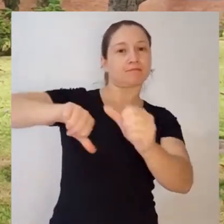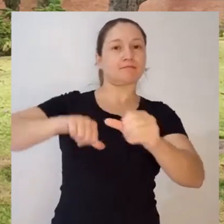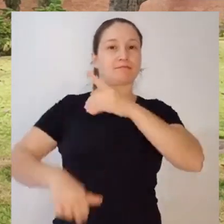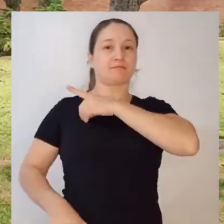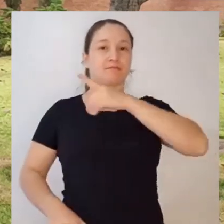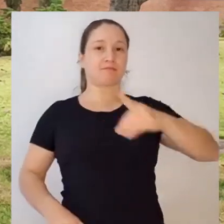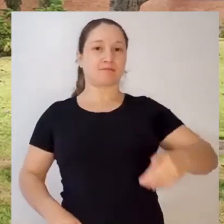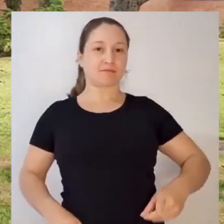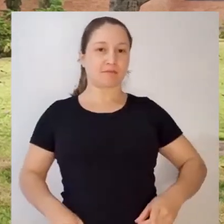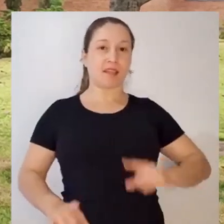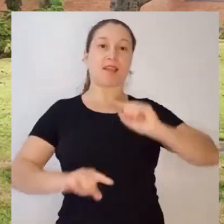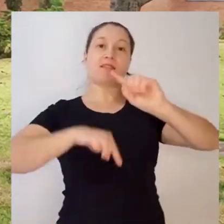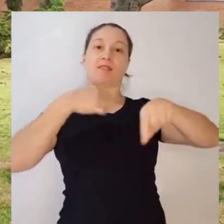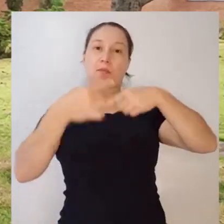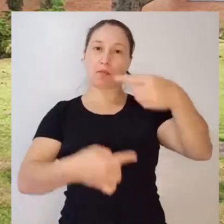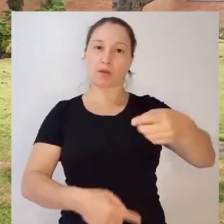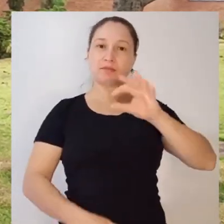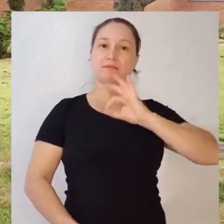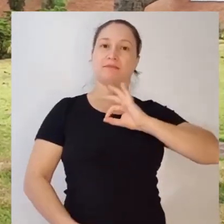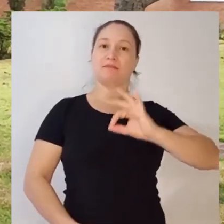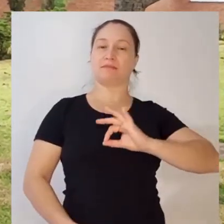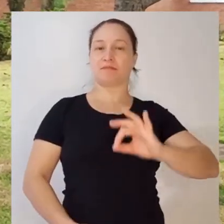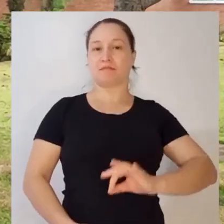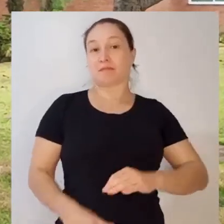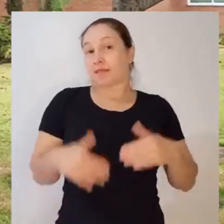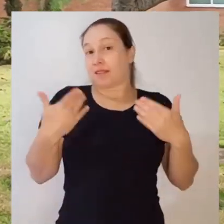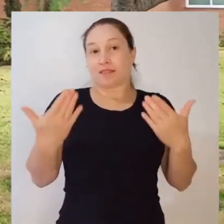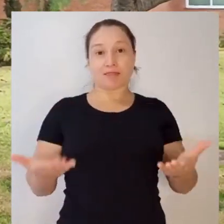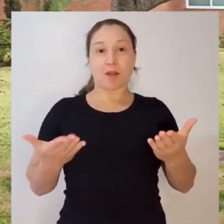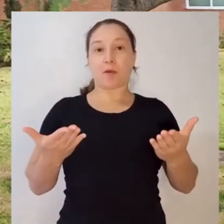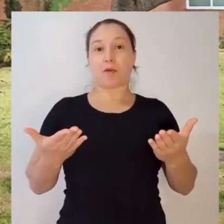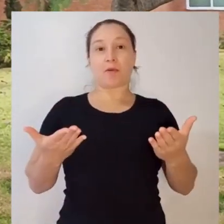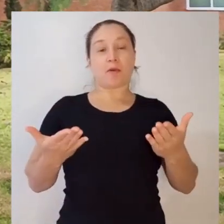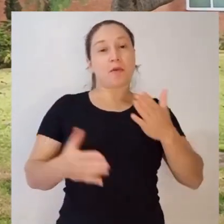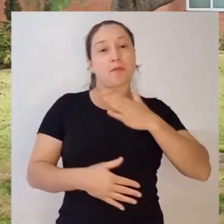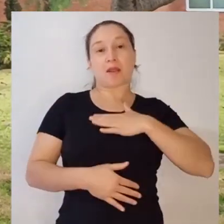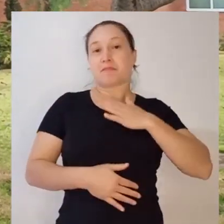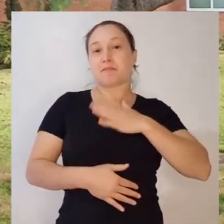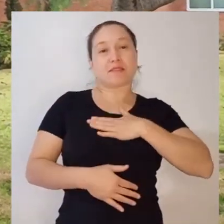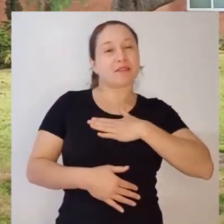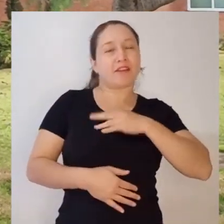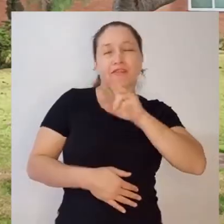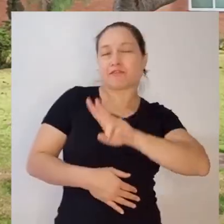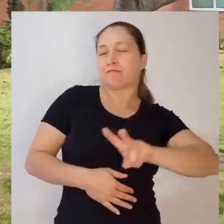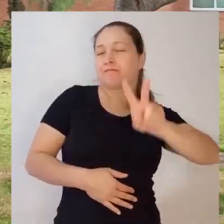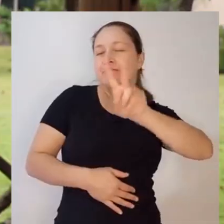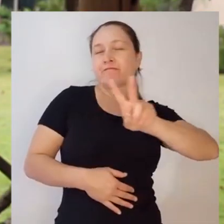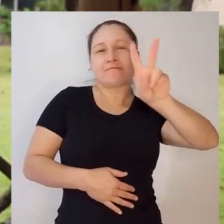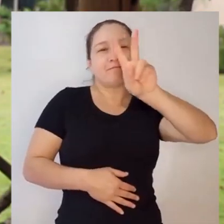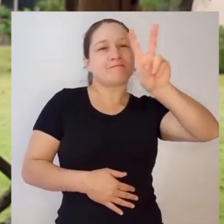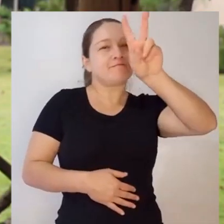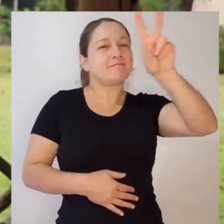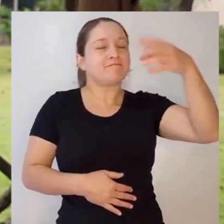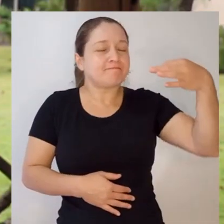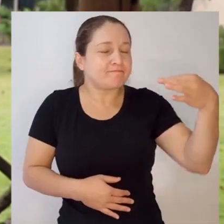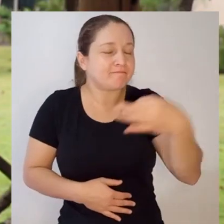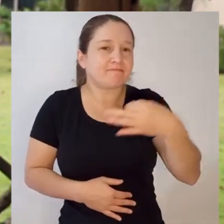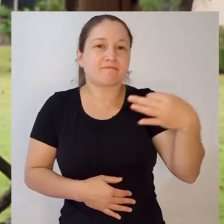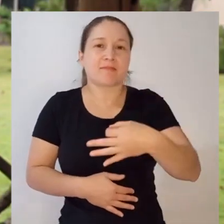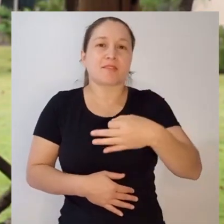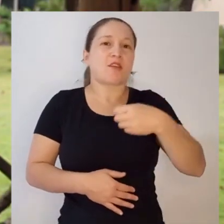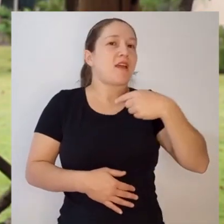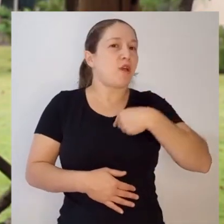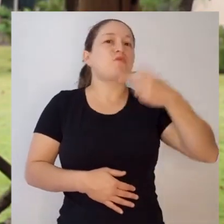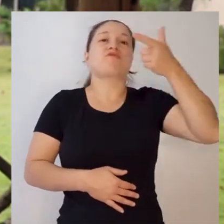diaconal e depois presbiteral. Então para mim vale totalmente a pena. Eu trilharia